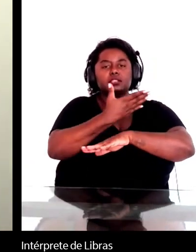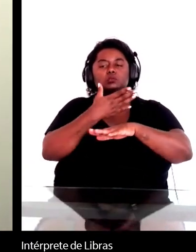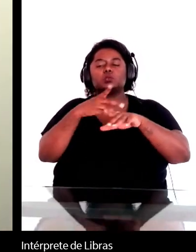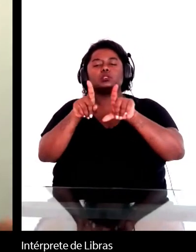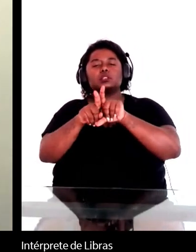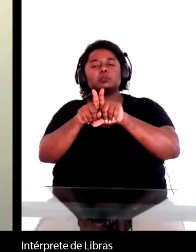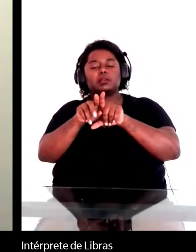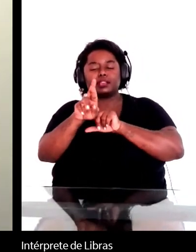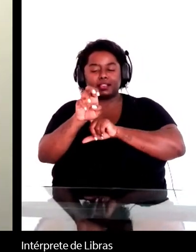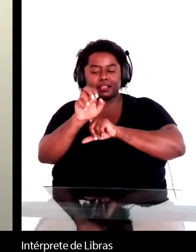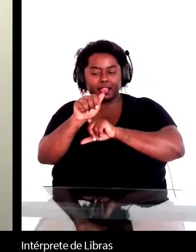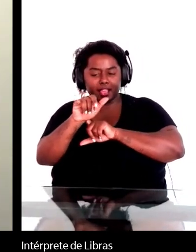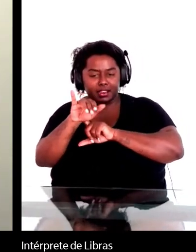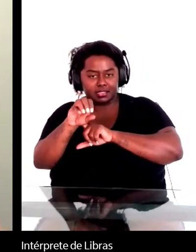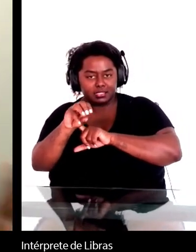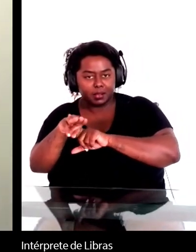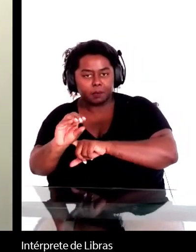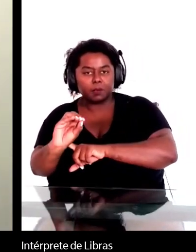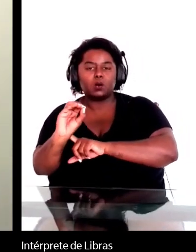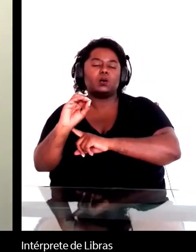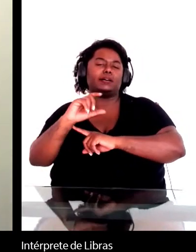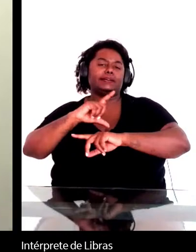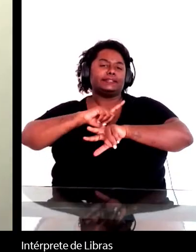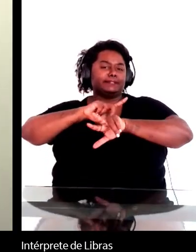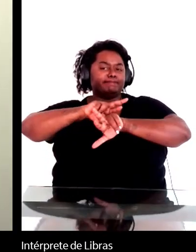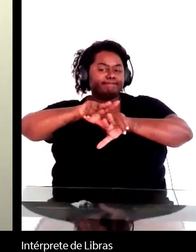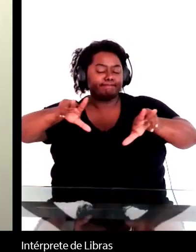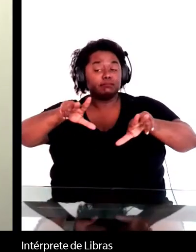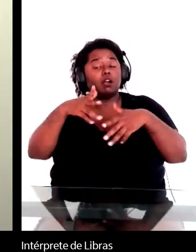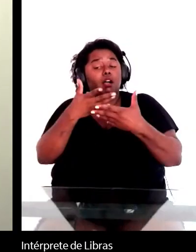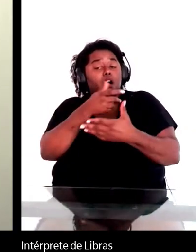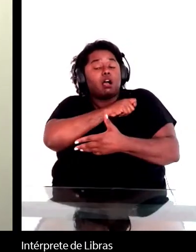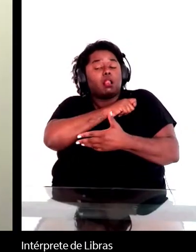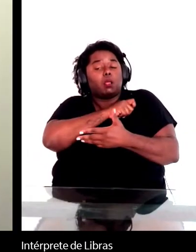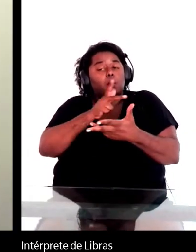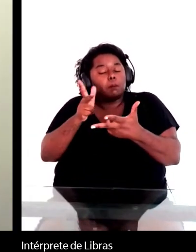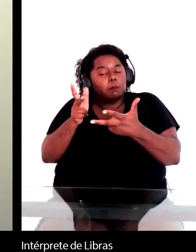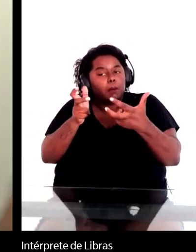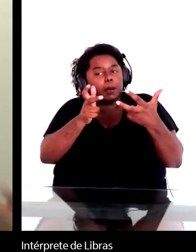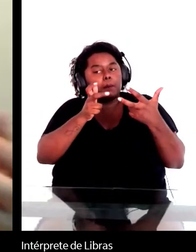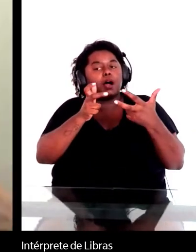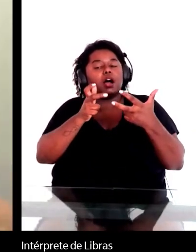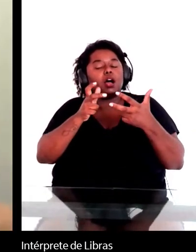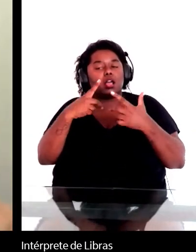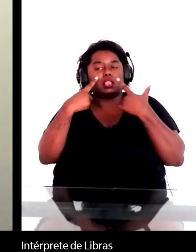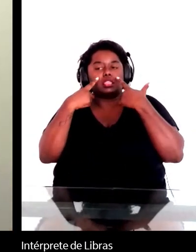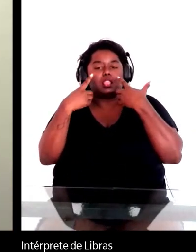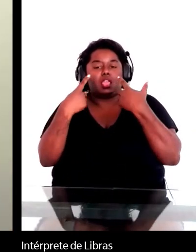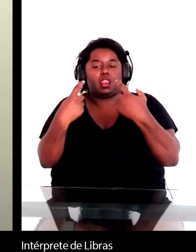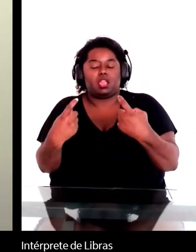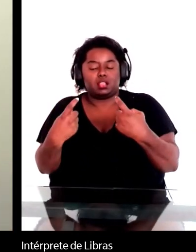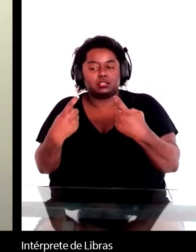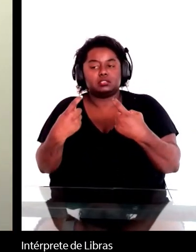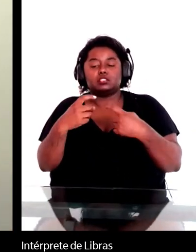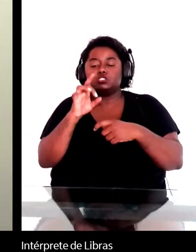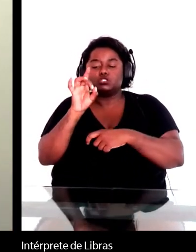por outras questões também, não só de raça e de gênero. Agora, o leitor